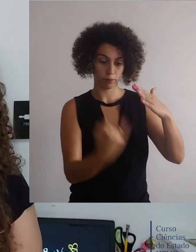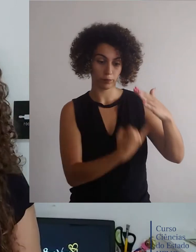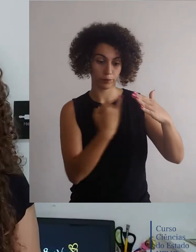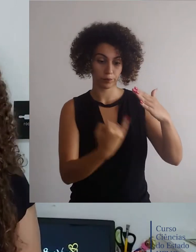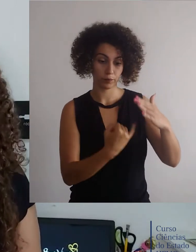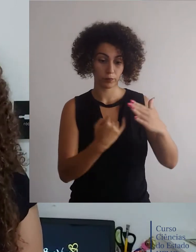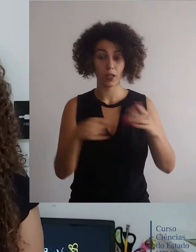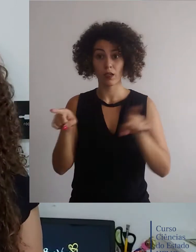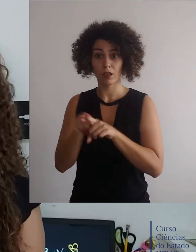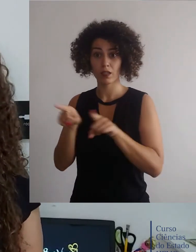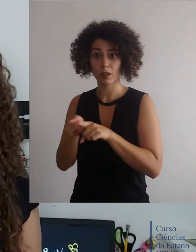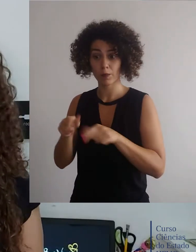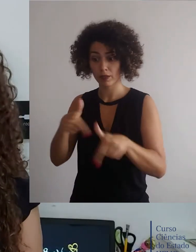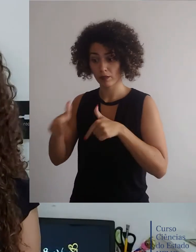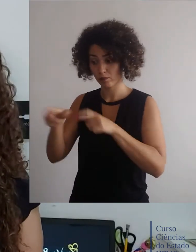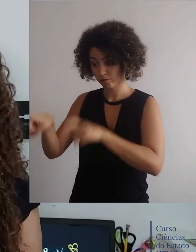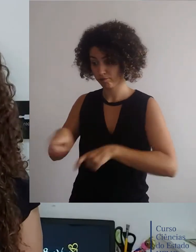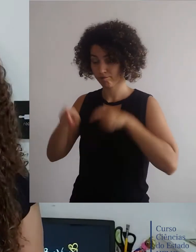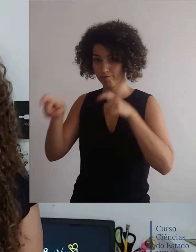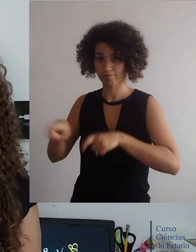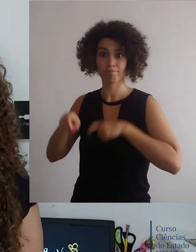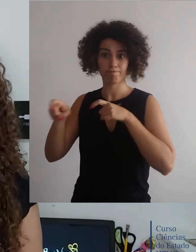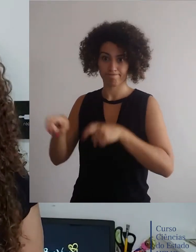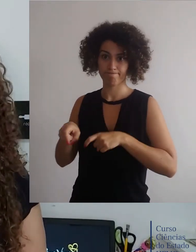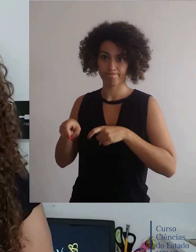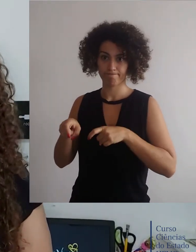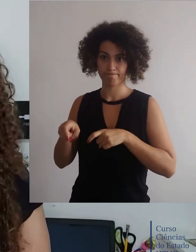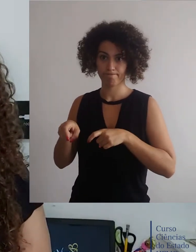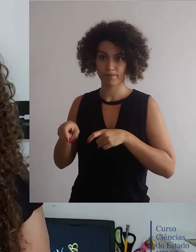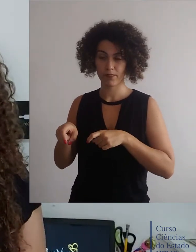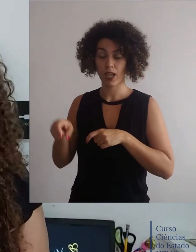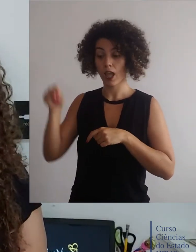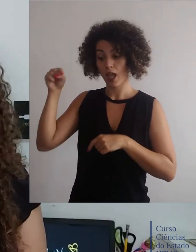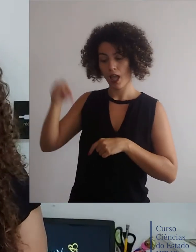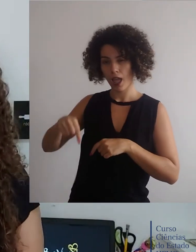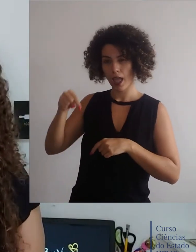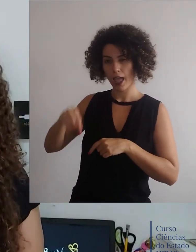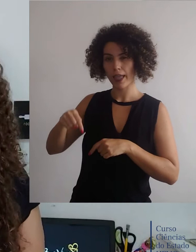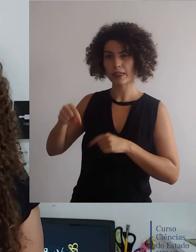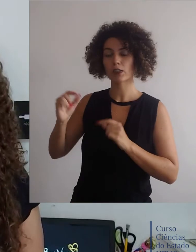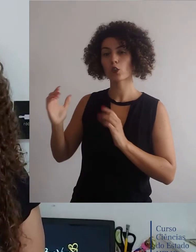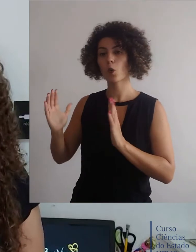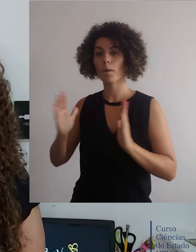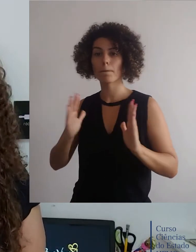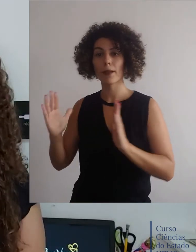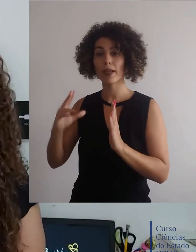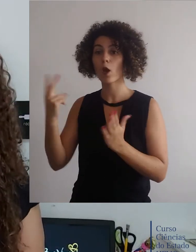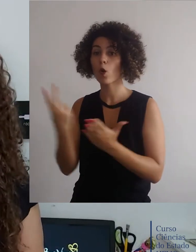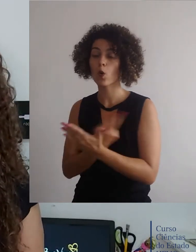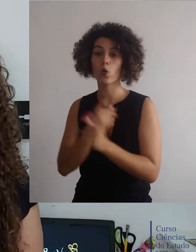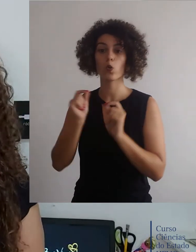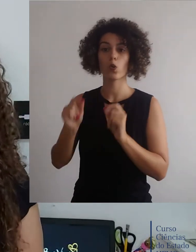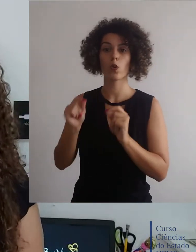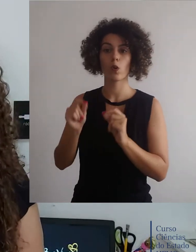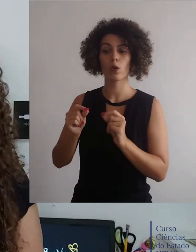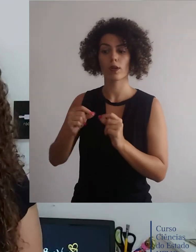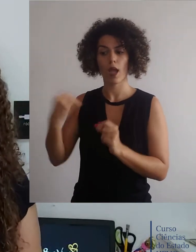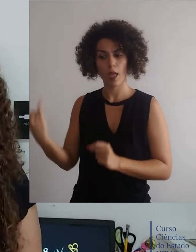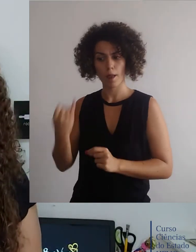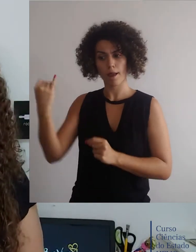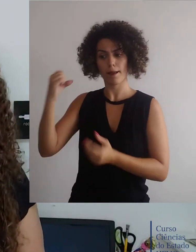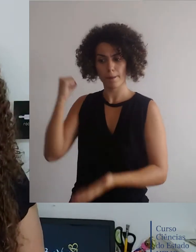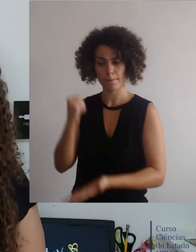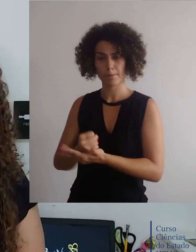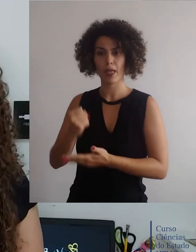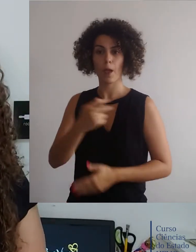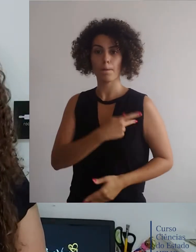nem mesmo eram considerados dentro dessa lógica. Em relação aos trabalhadores rurais durante este período, houve um importante marco durante